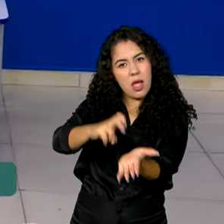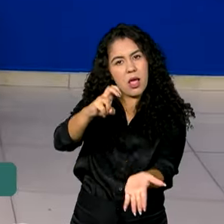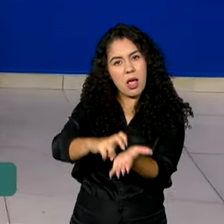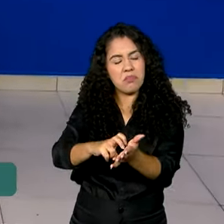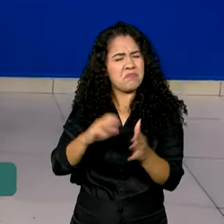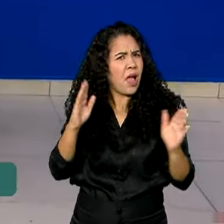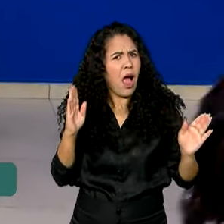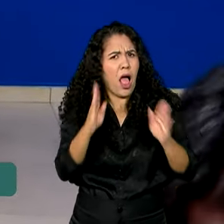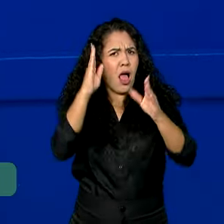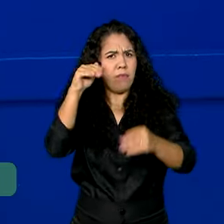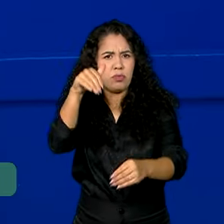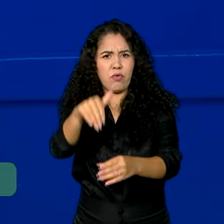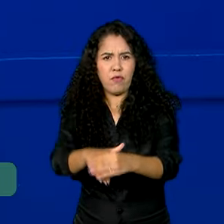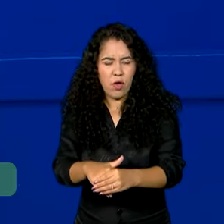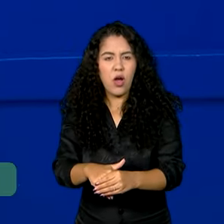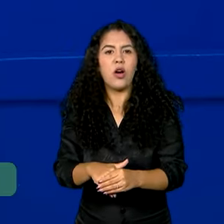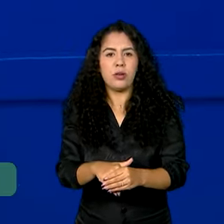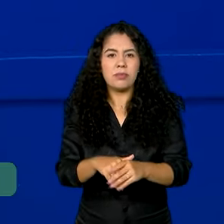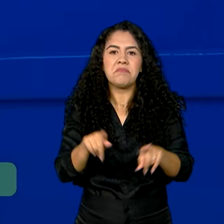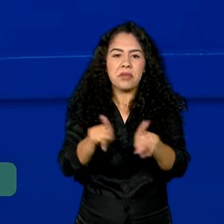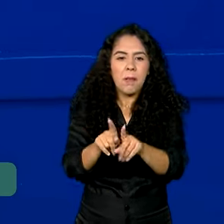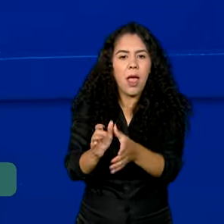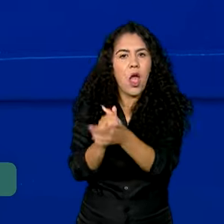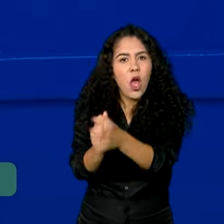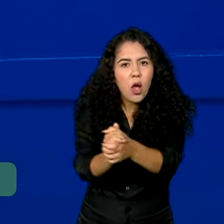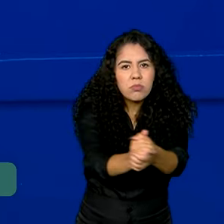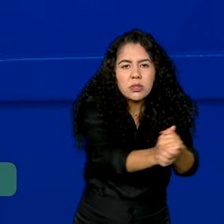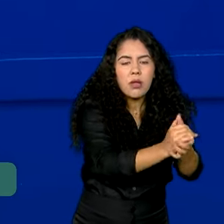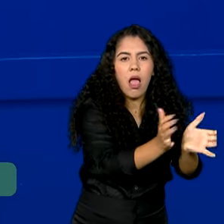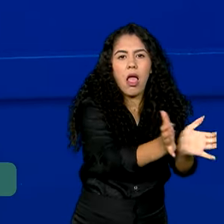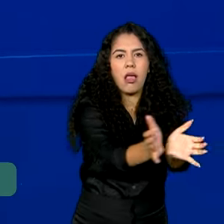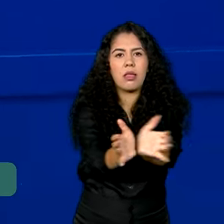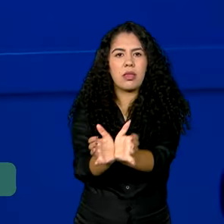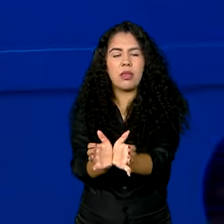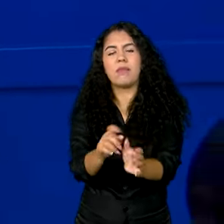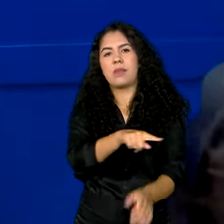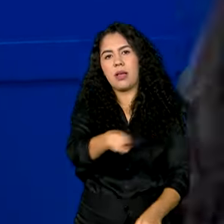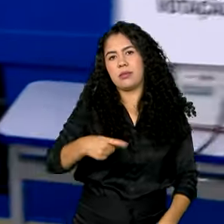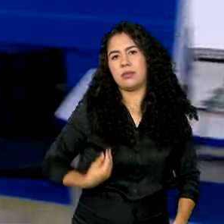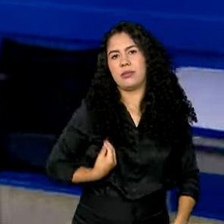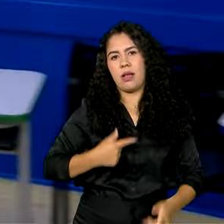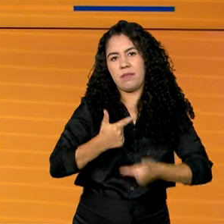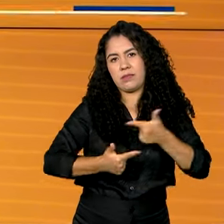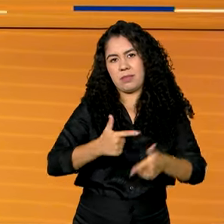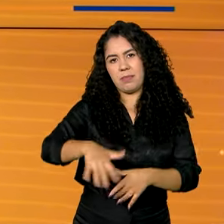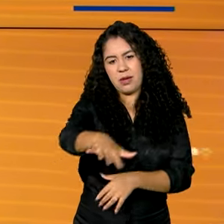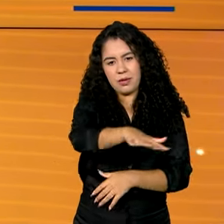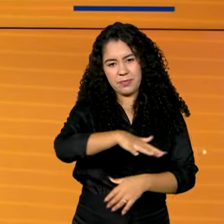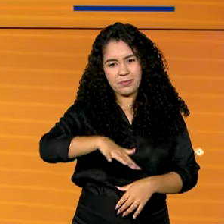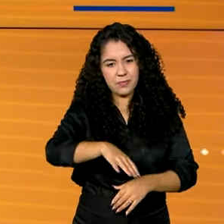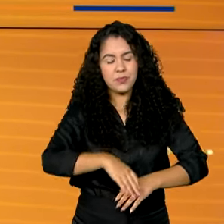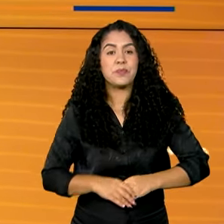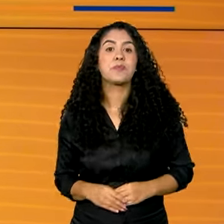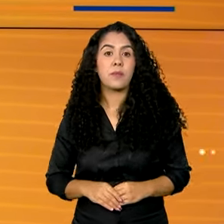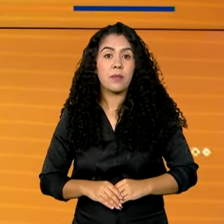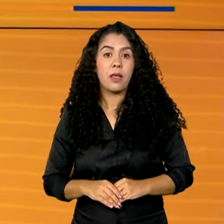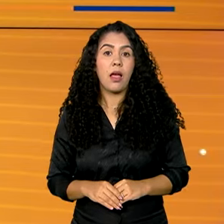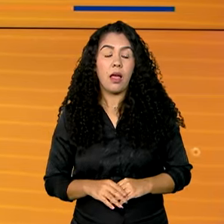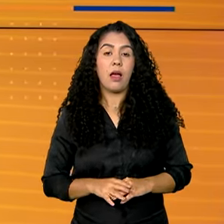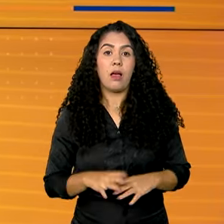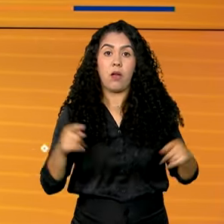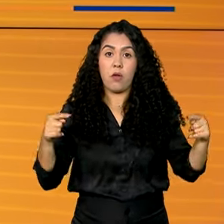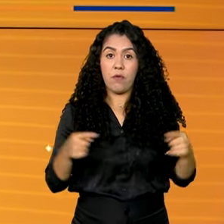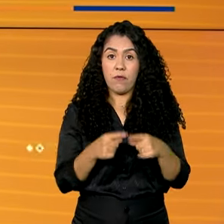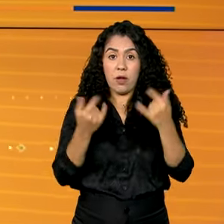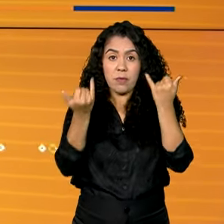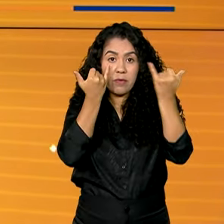votação foi rápida e Lula ainda cumprimentou a equipe que estava trabalhando no local. E de acordo com o